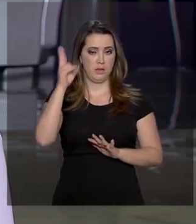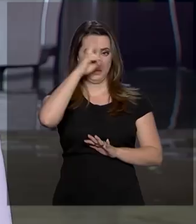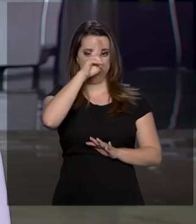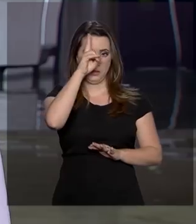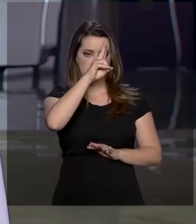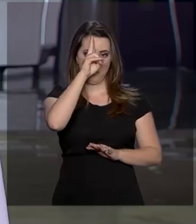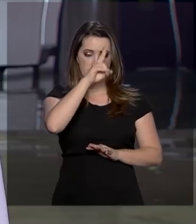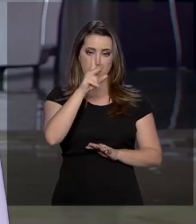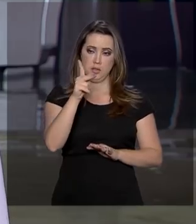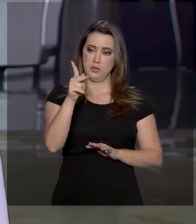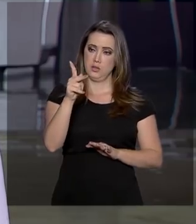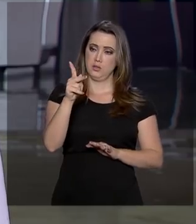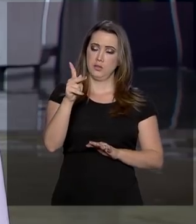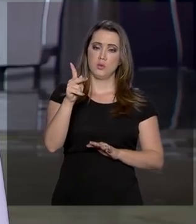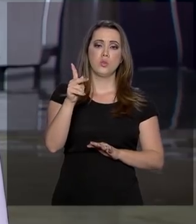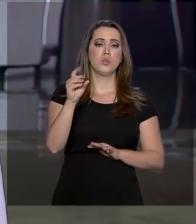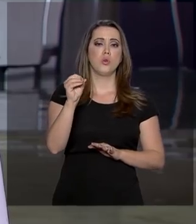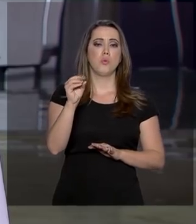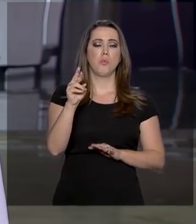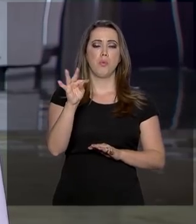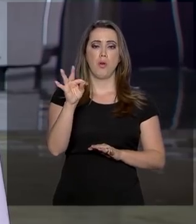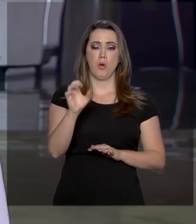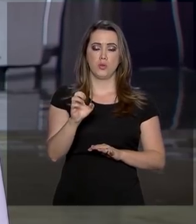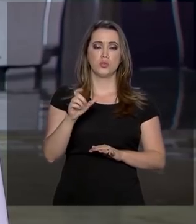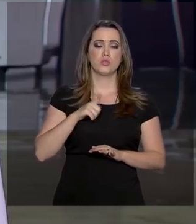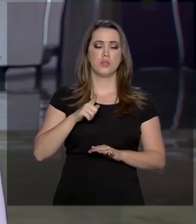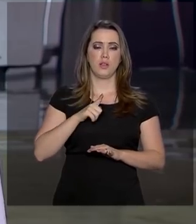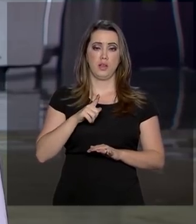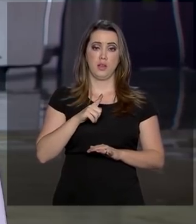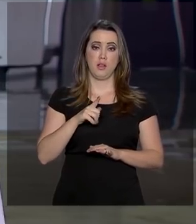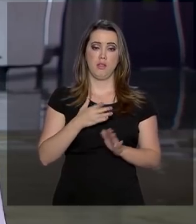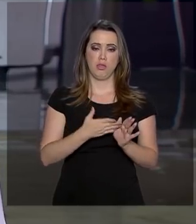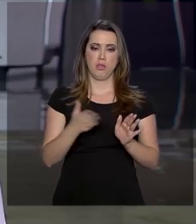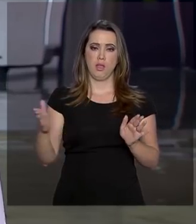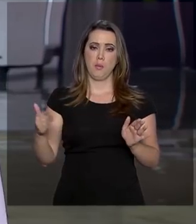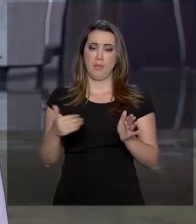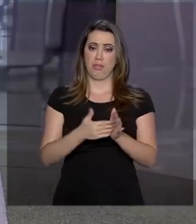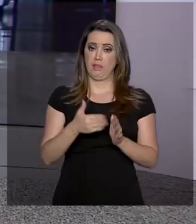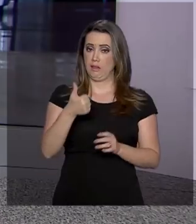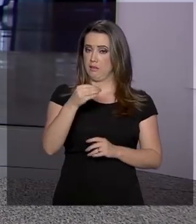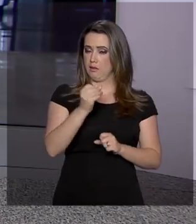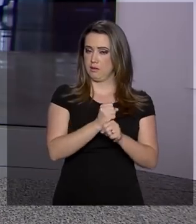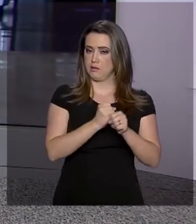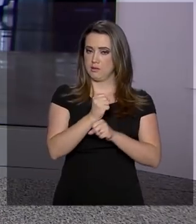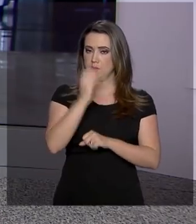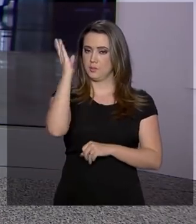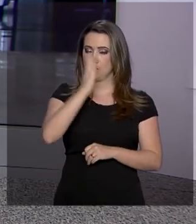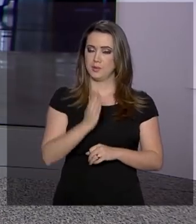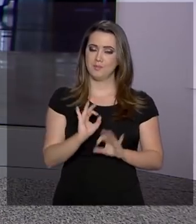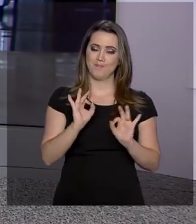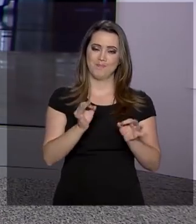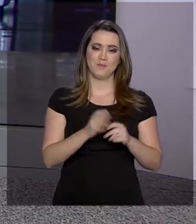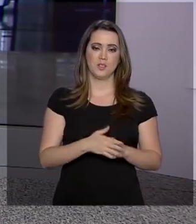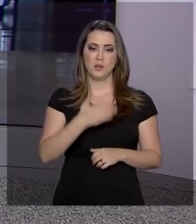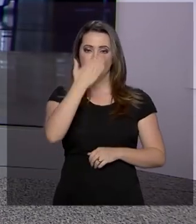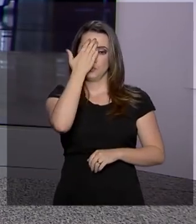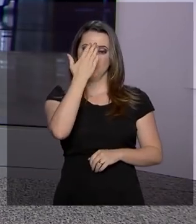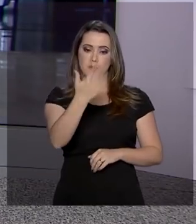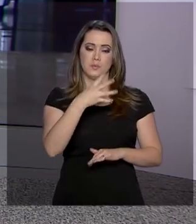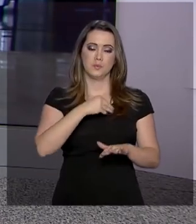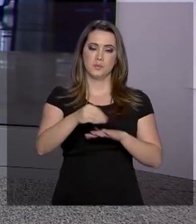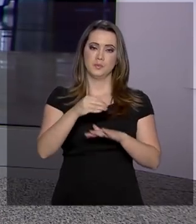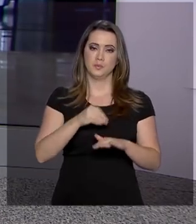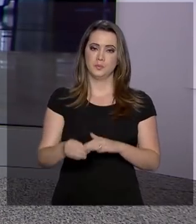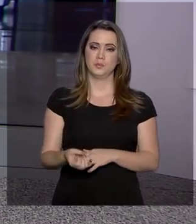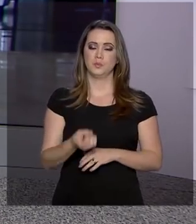porte de armas tem validade de 10 anos no Brasil. Volto com você no estúdio. Isso mesmo. Obrigado, Gabriela, pelas